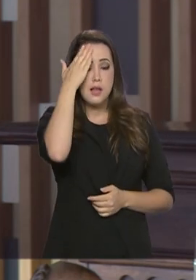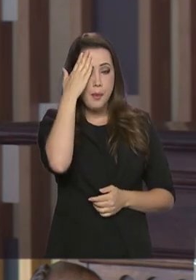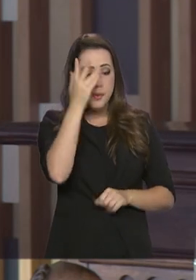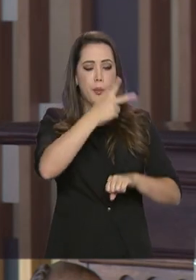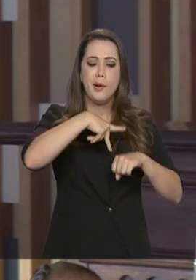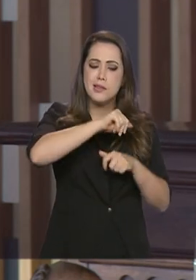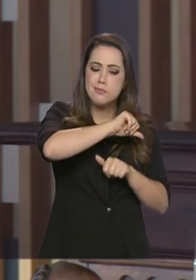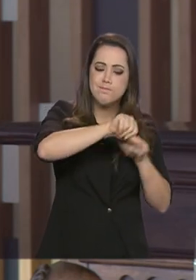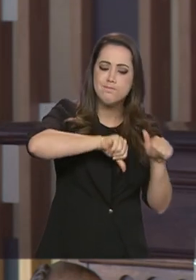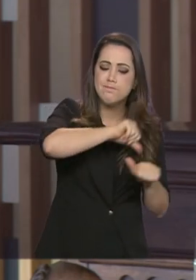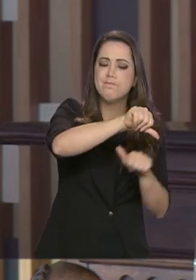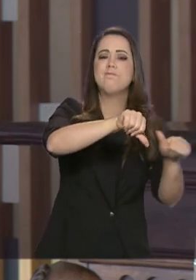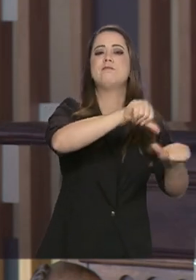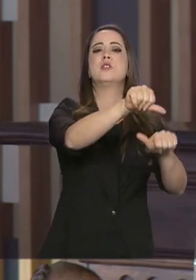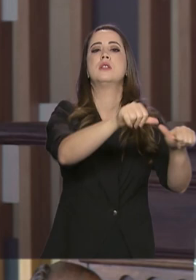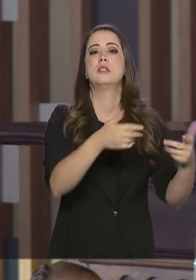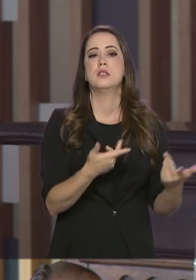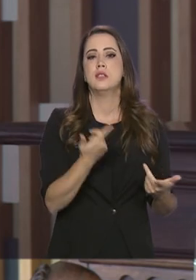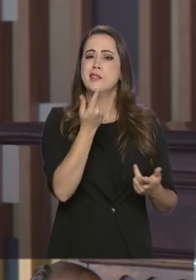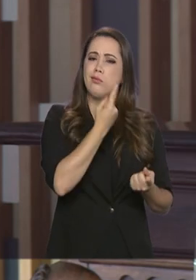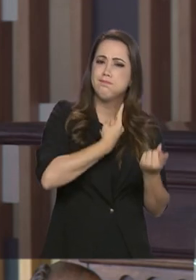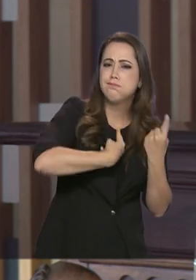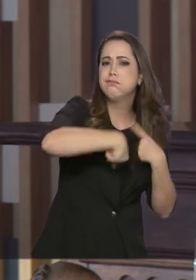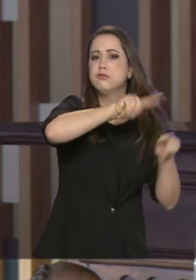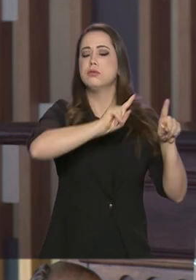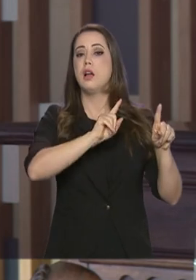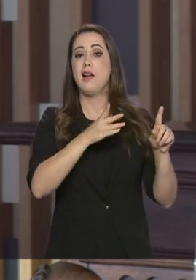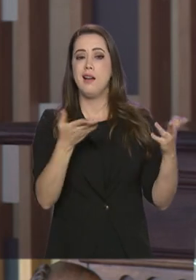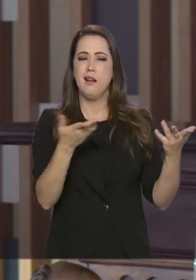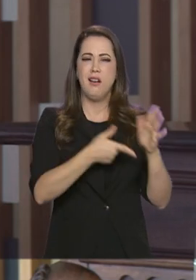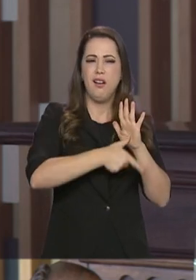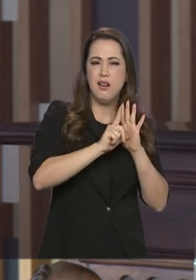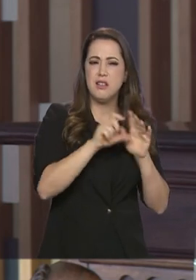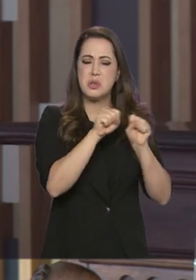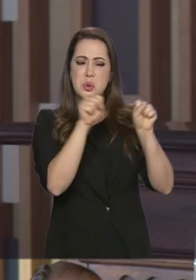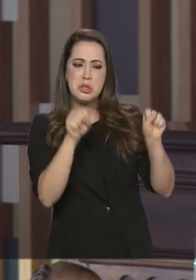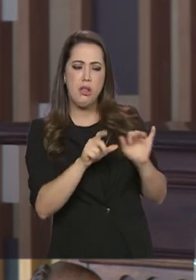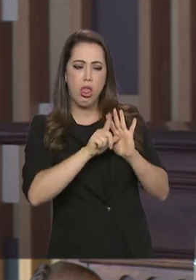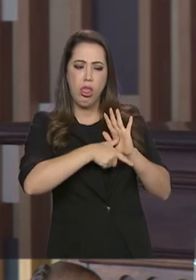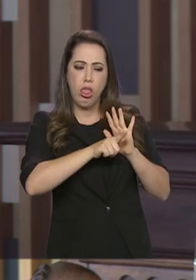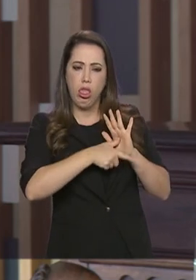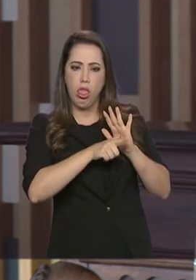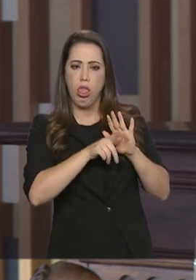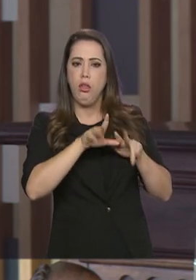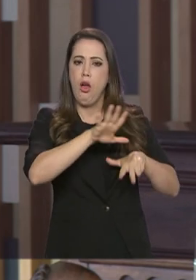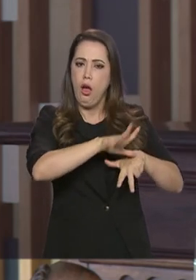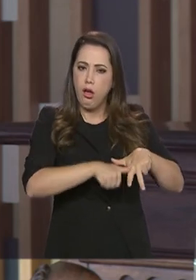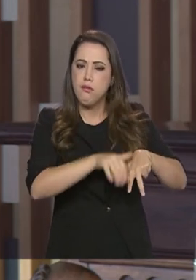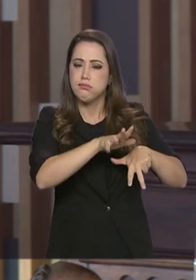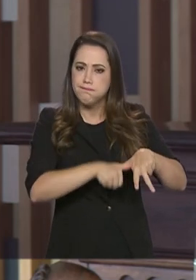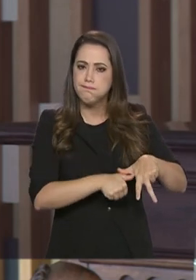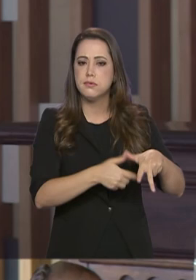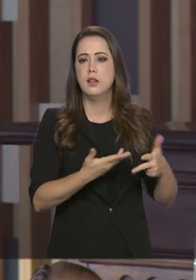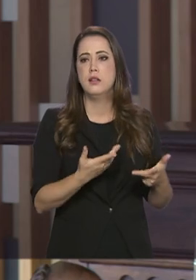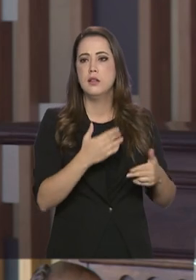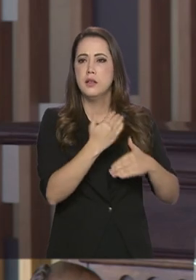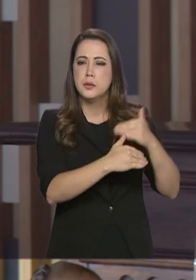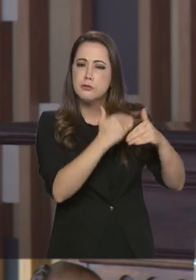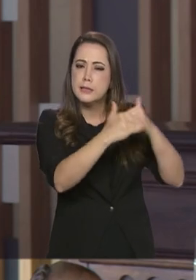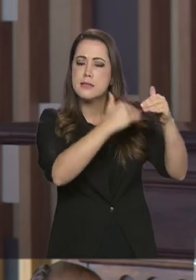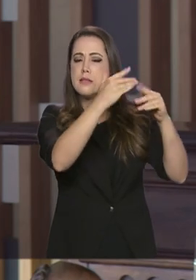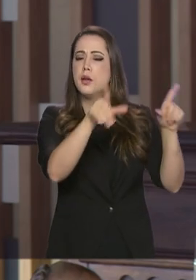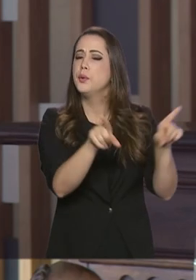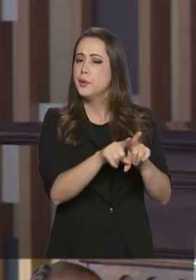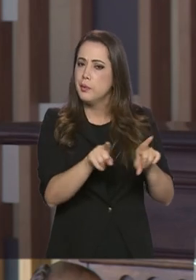rapidamente, né? Um país que está superando um sistema aí de atraso, de corrupção. Um país que está crescendo